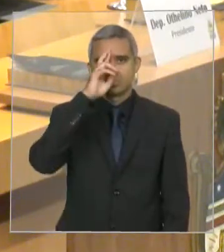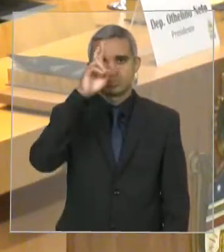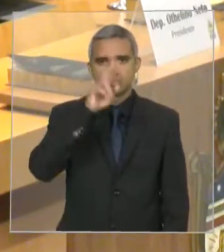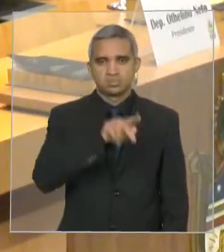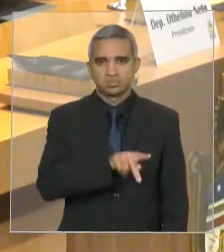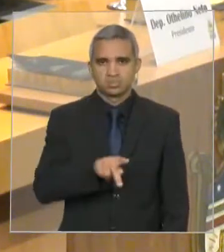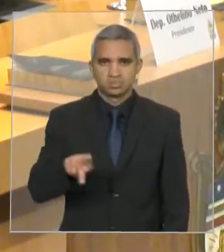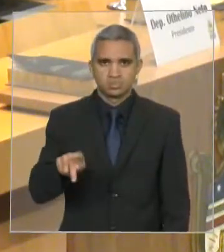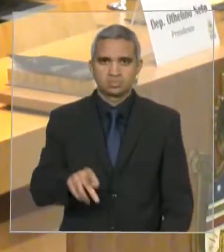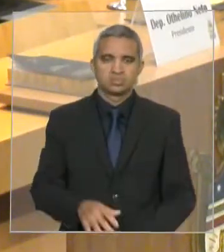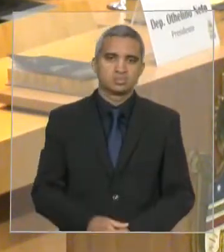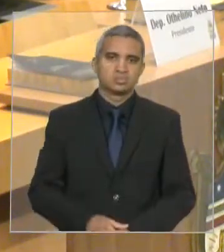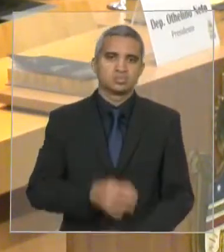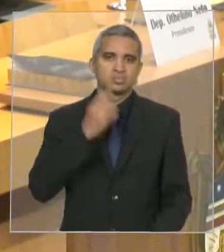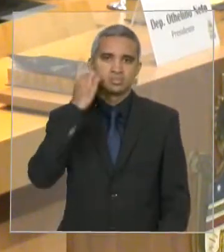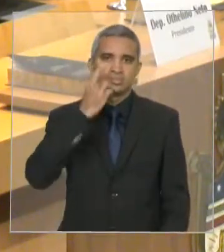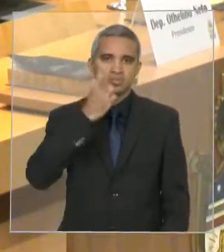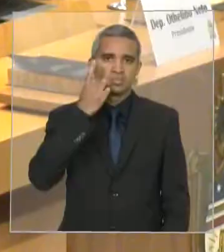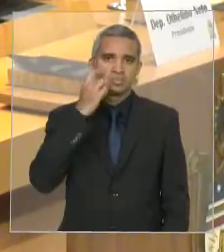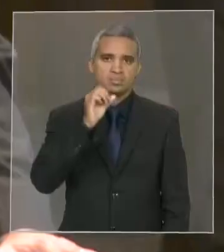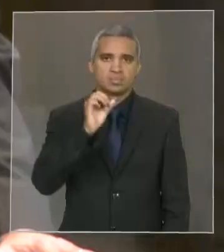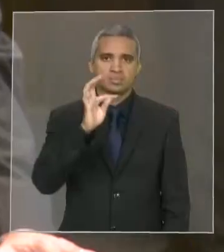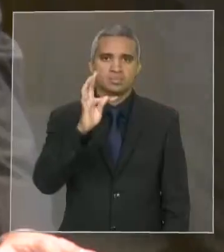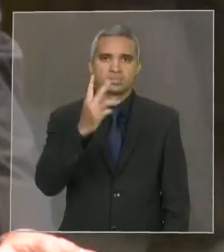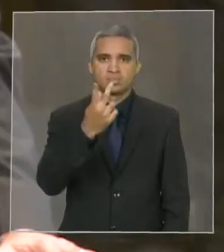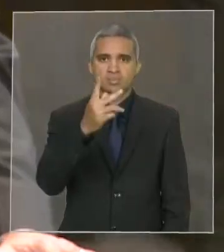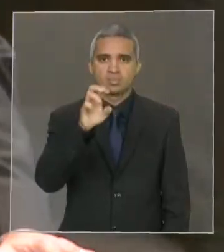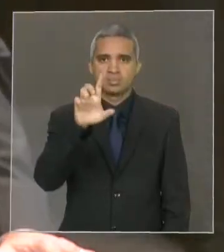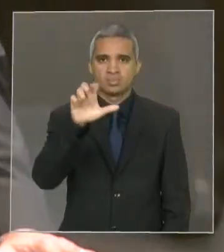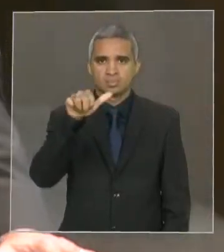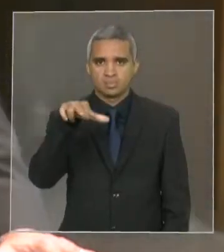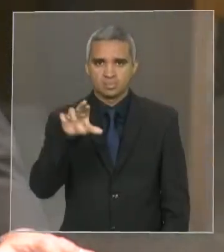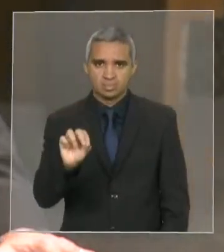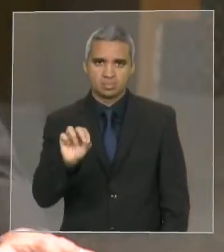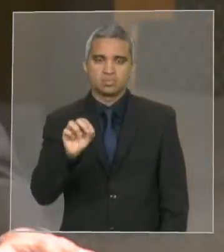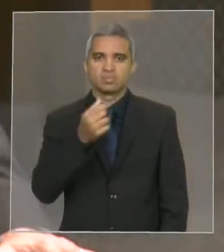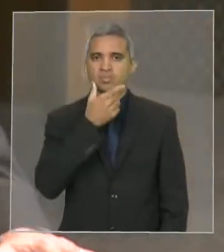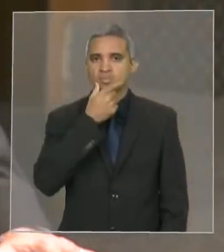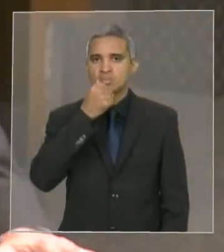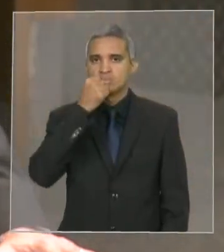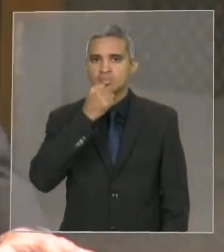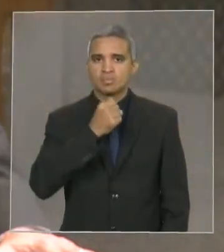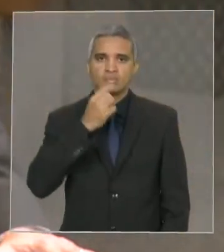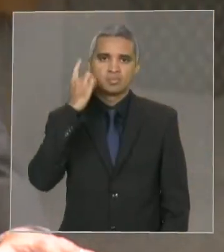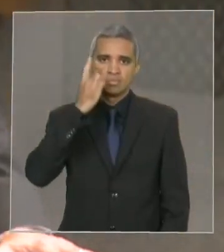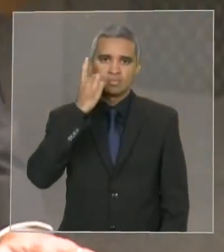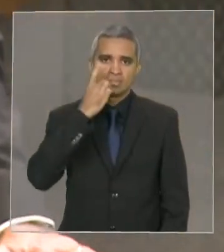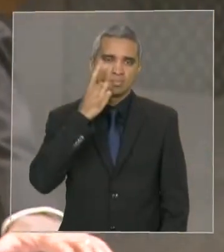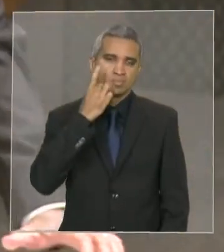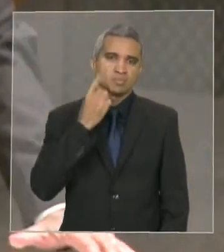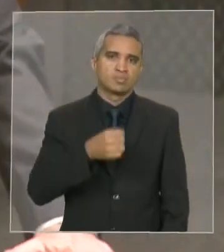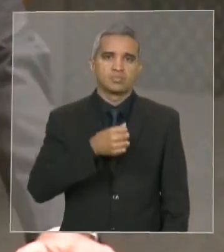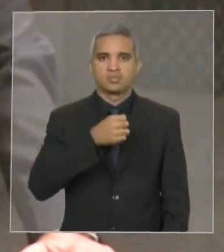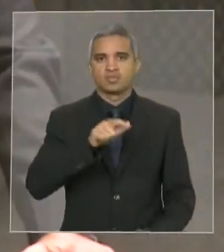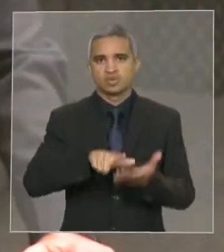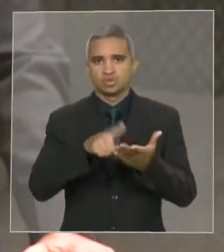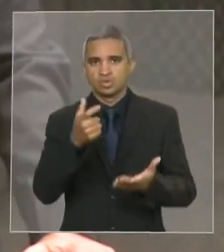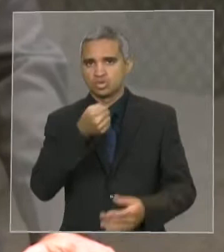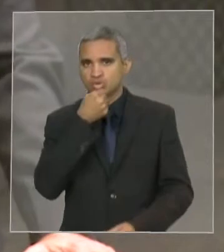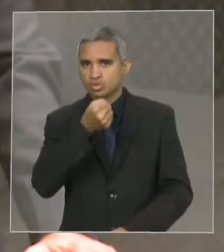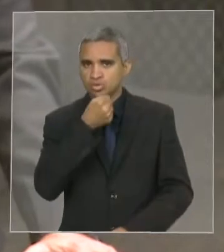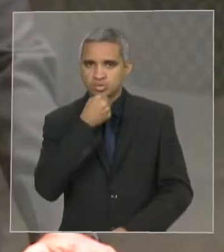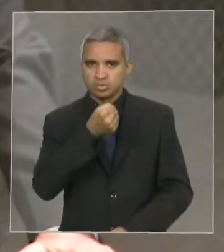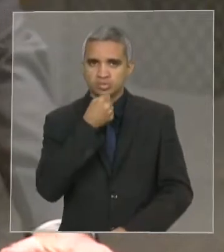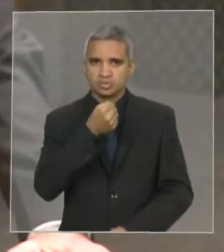deputado Otelino, senhoras deputadas, senhores deputados, jornalistas, funcionários desta